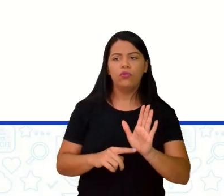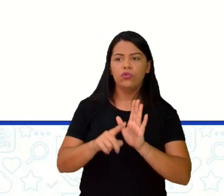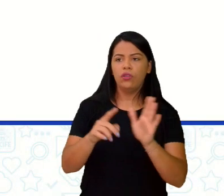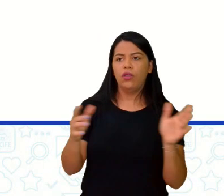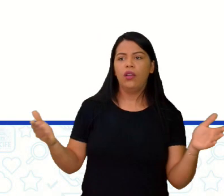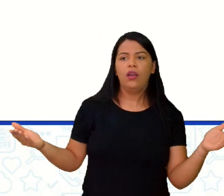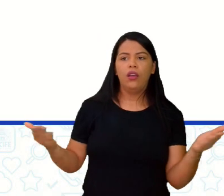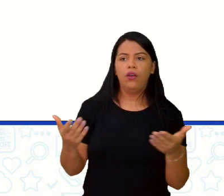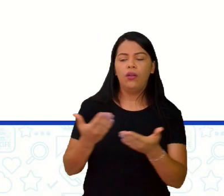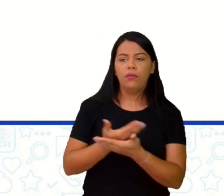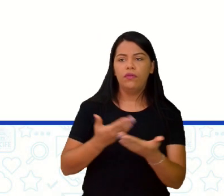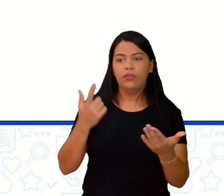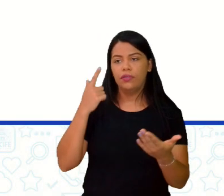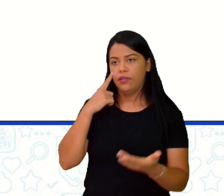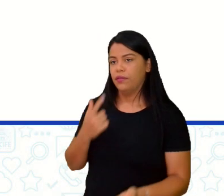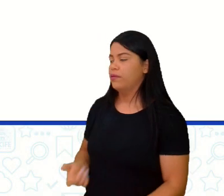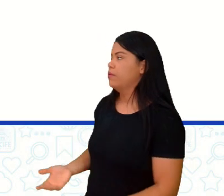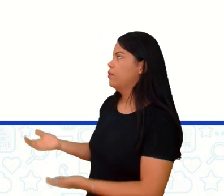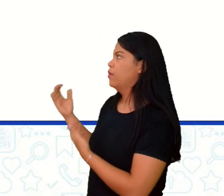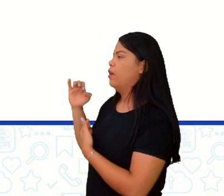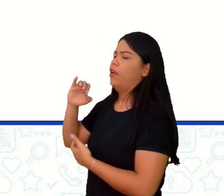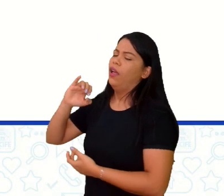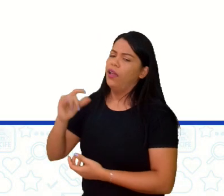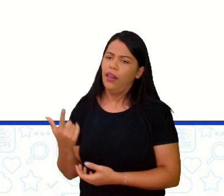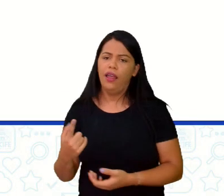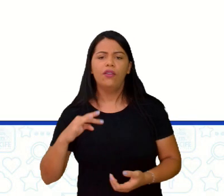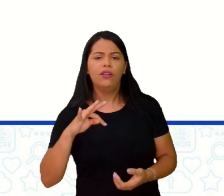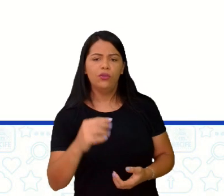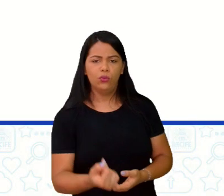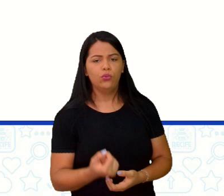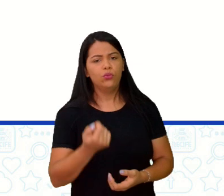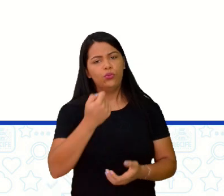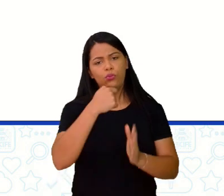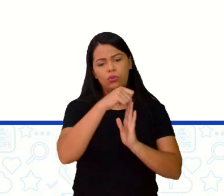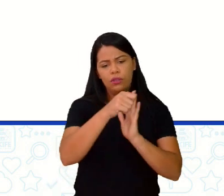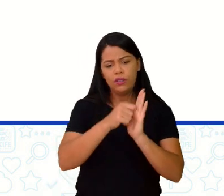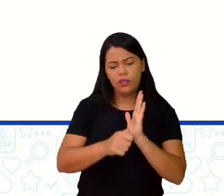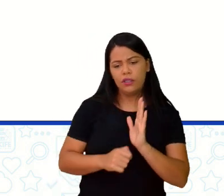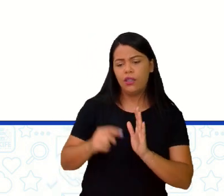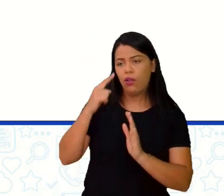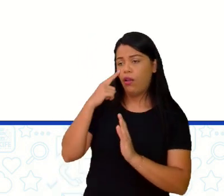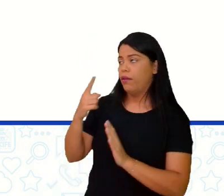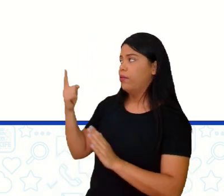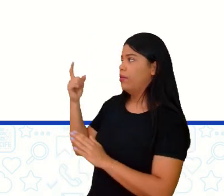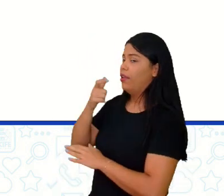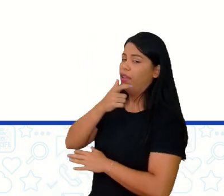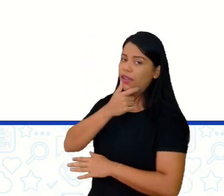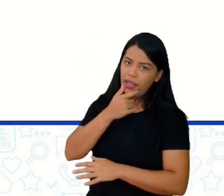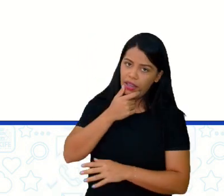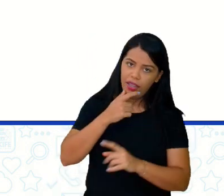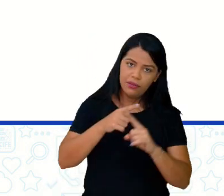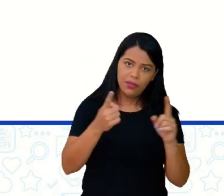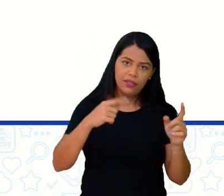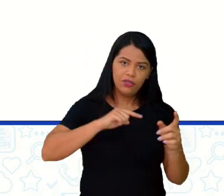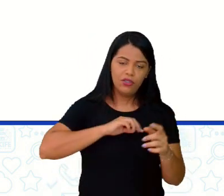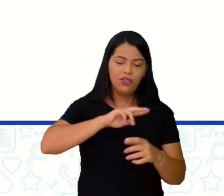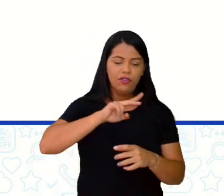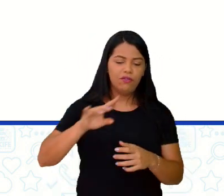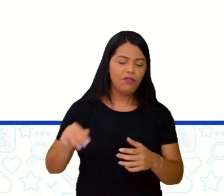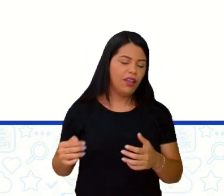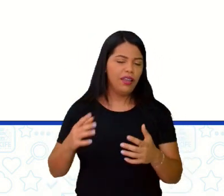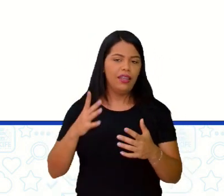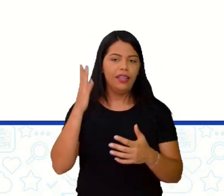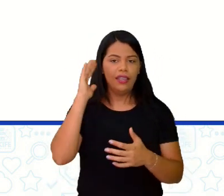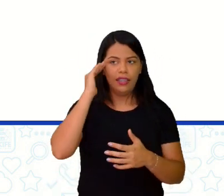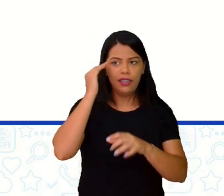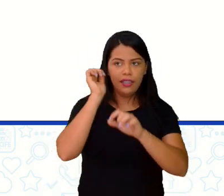agora, olha aí. Claro que está inscrito em inglês, né? Mas a gente agora vai decifrar esse negócio. As placas tectônicas